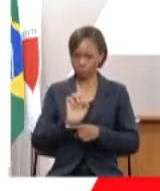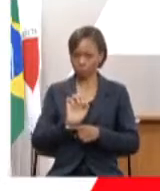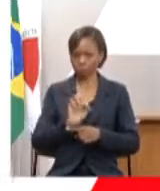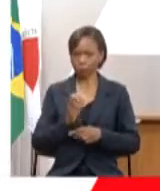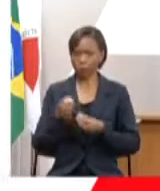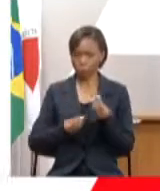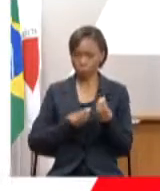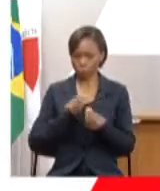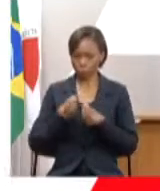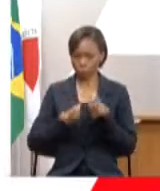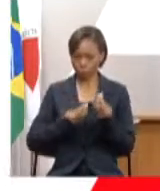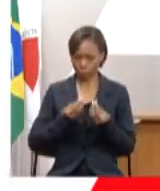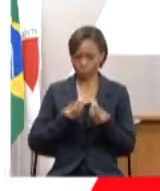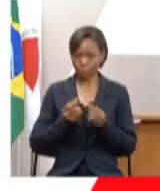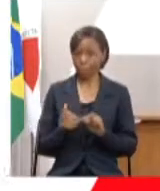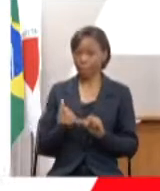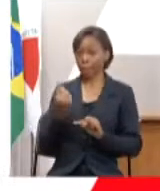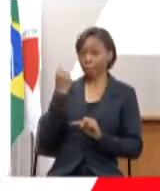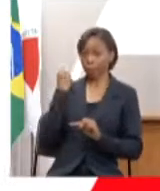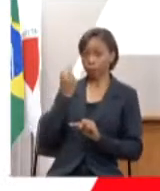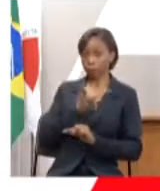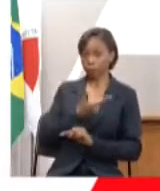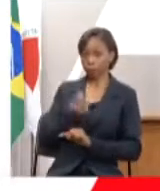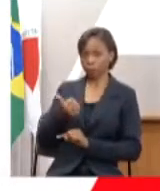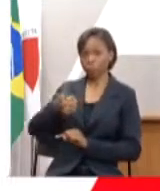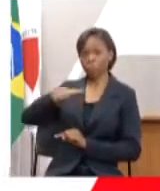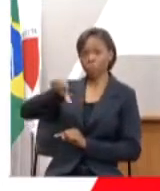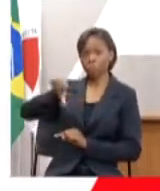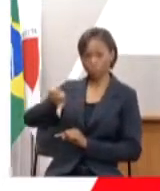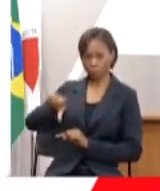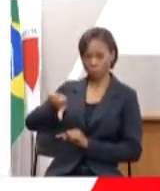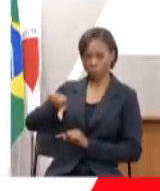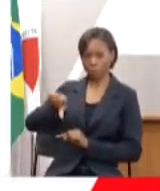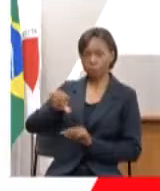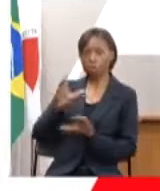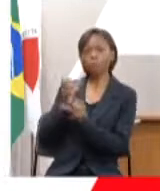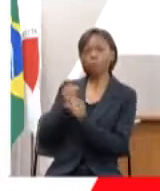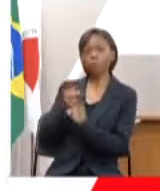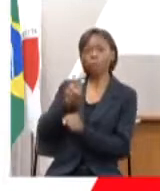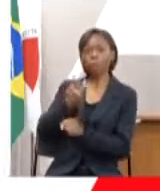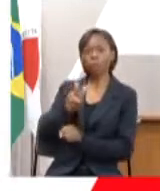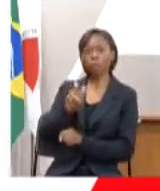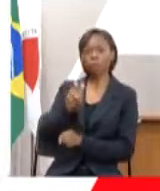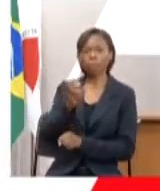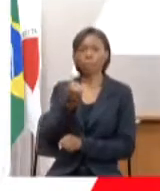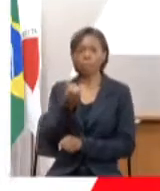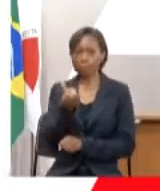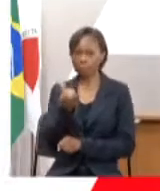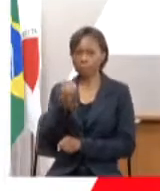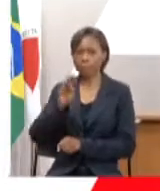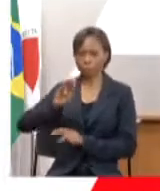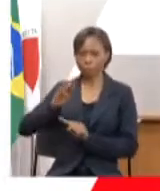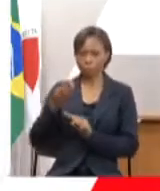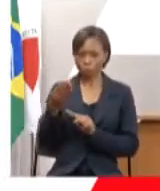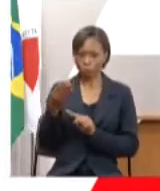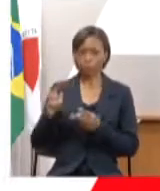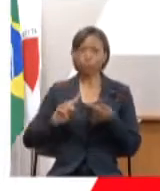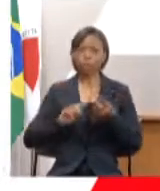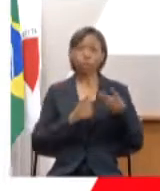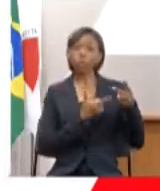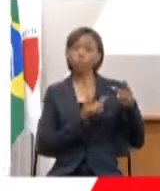em 2019, foram 56 bilhões, em 2020,